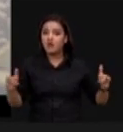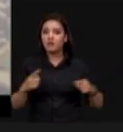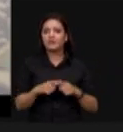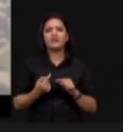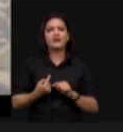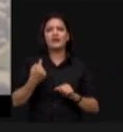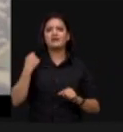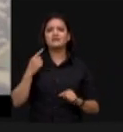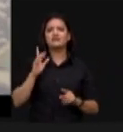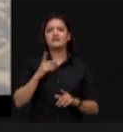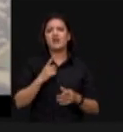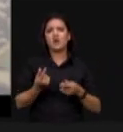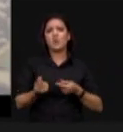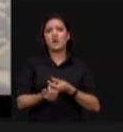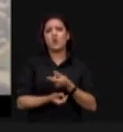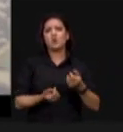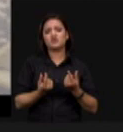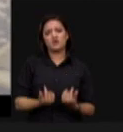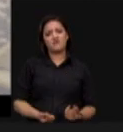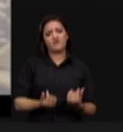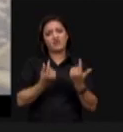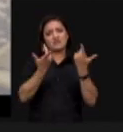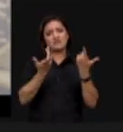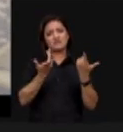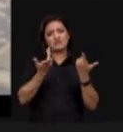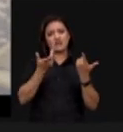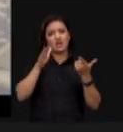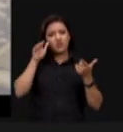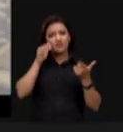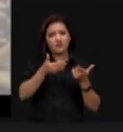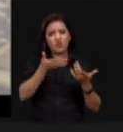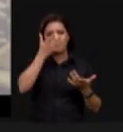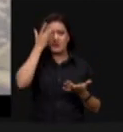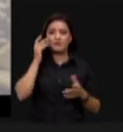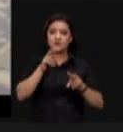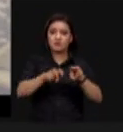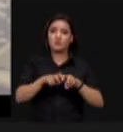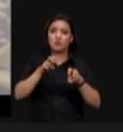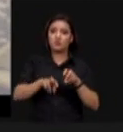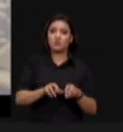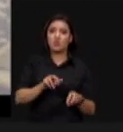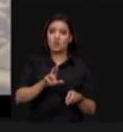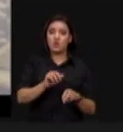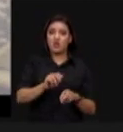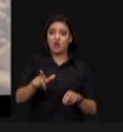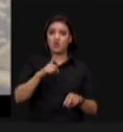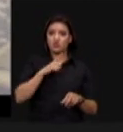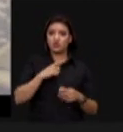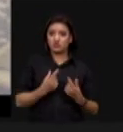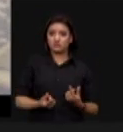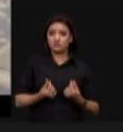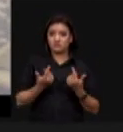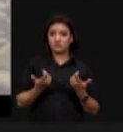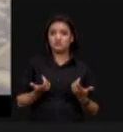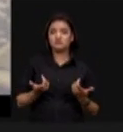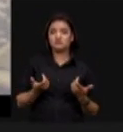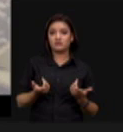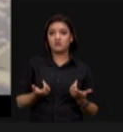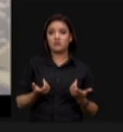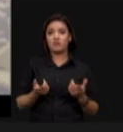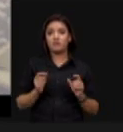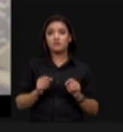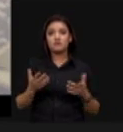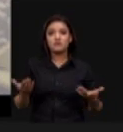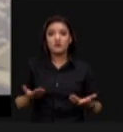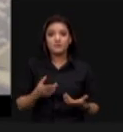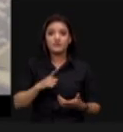uma economia muito ligada à área financeira. O Dr. Rural tinha metade da sua renda vinda no overnight. Então, é melhor que um agrônomo ter